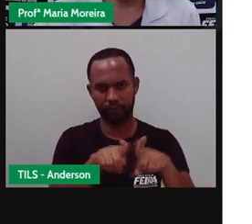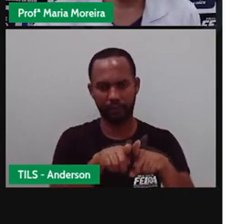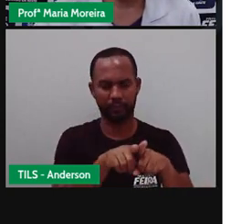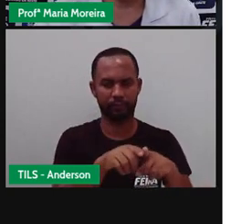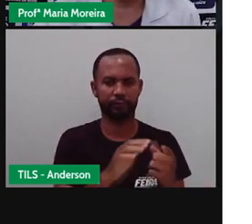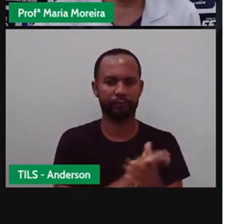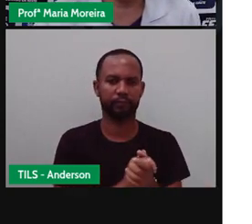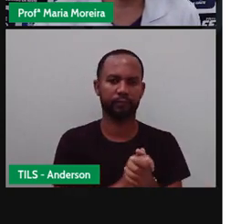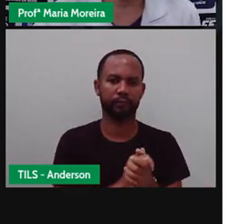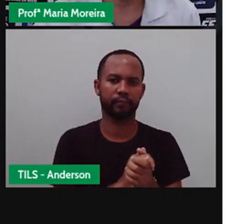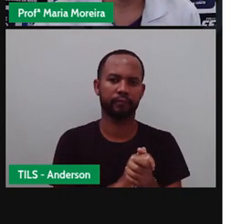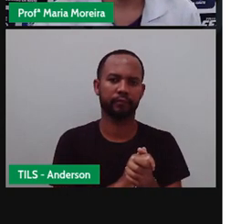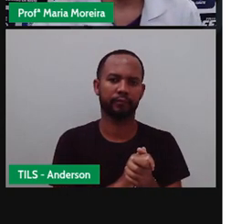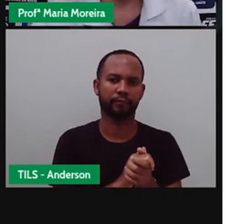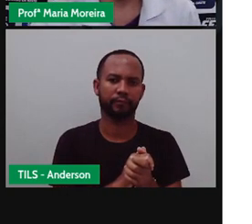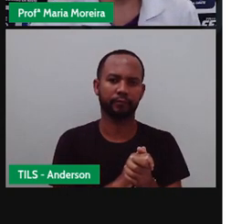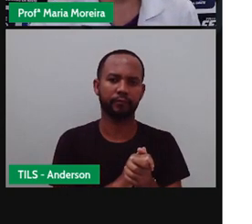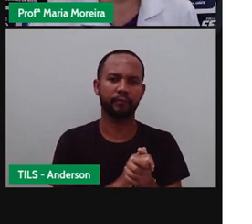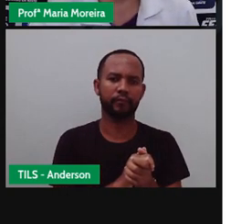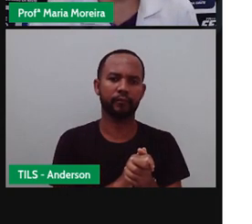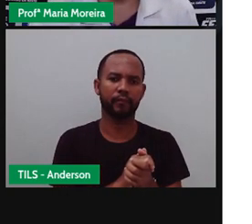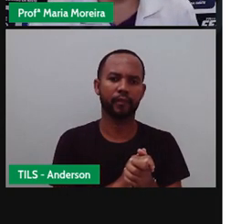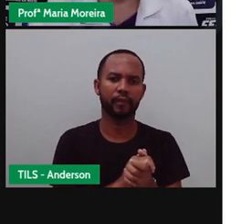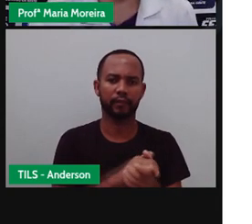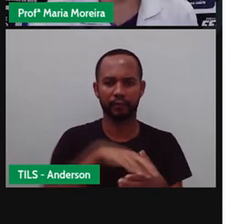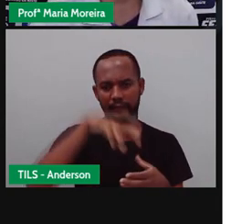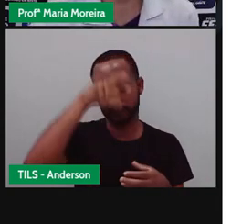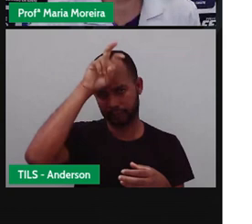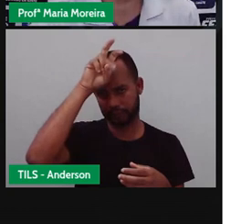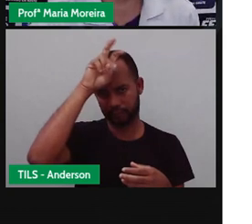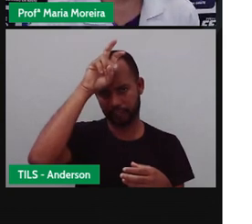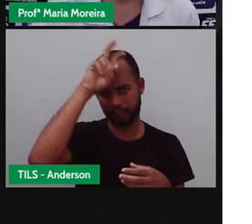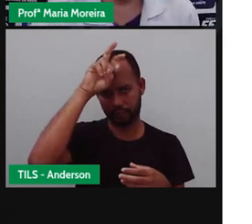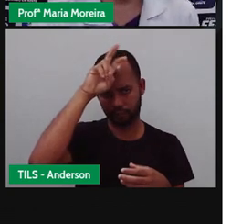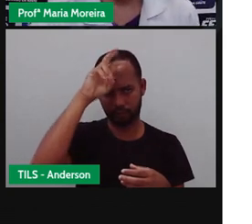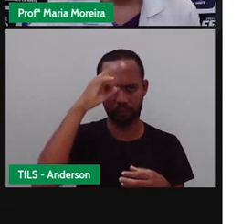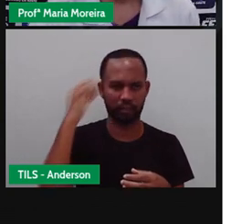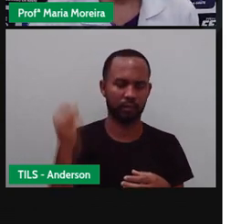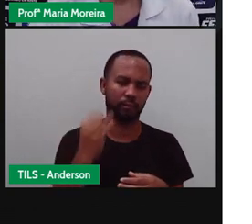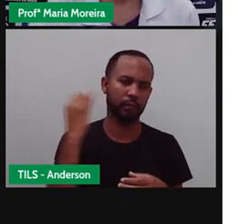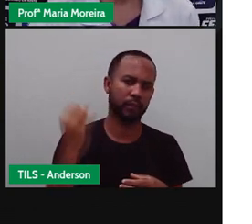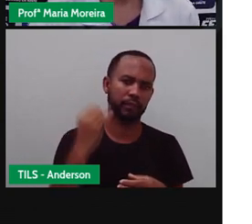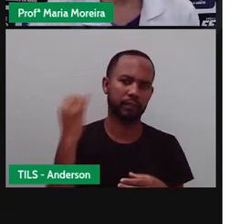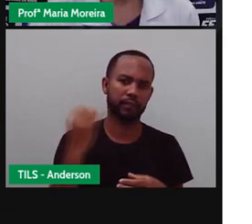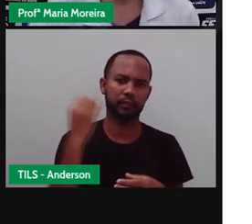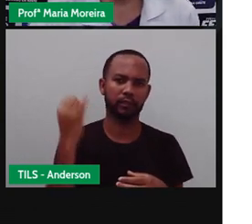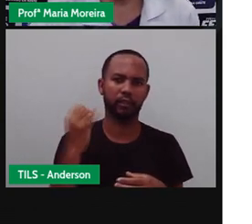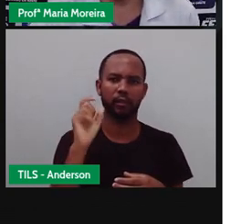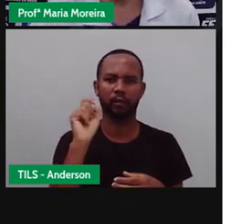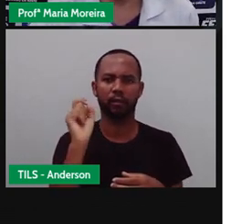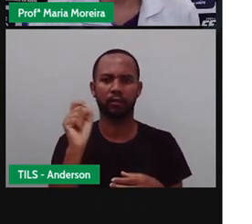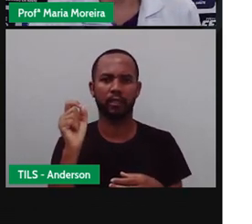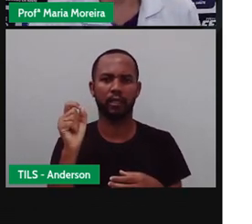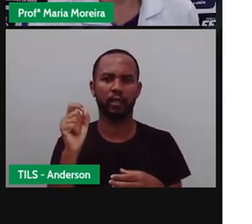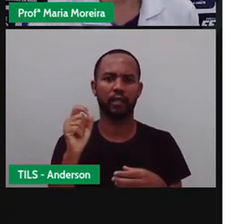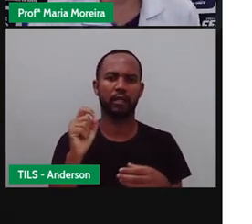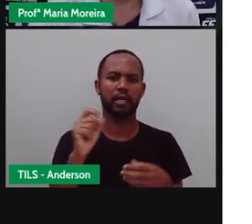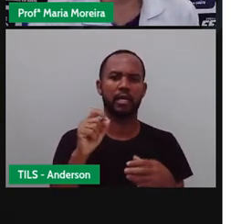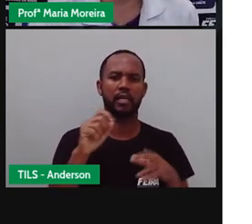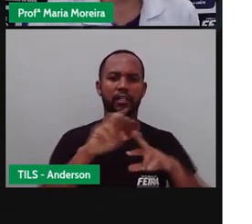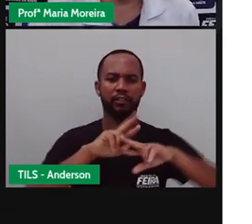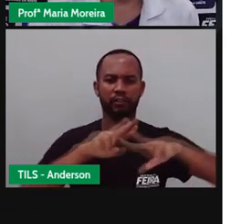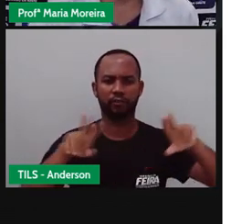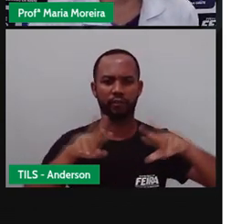né? Que é um animal aí invertebrado. Bom, os insetos são fundamentais para o equilíbrio de quê? Ó, dos